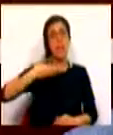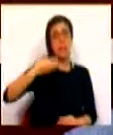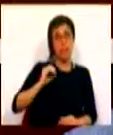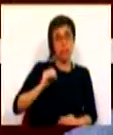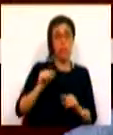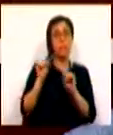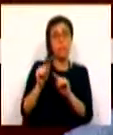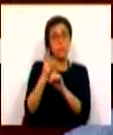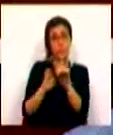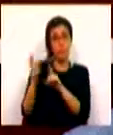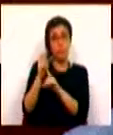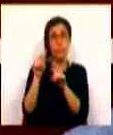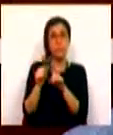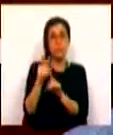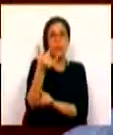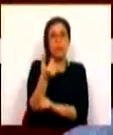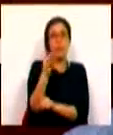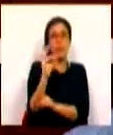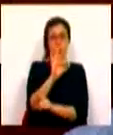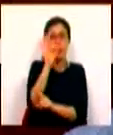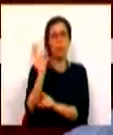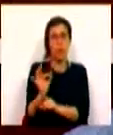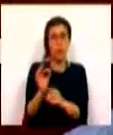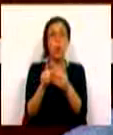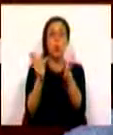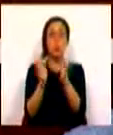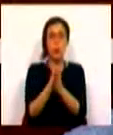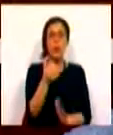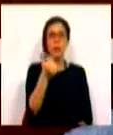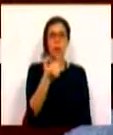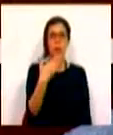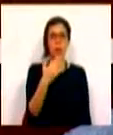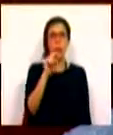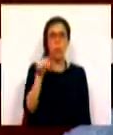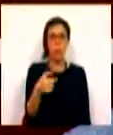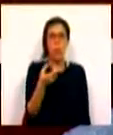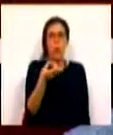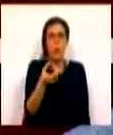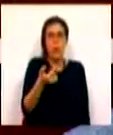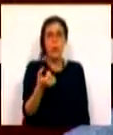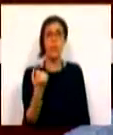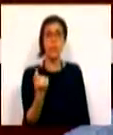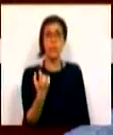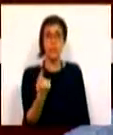esse aumento foi que foi de 24%, num total de 51,95 euros.